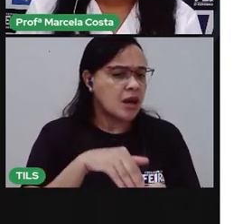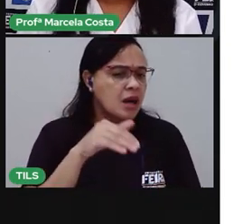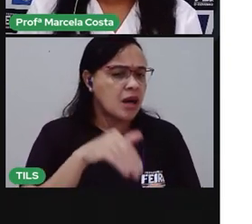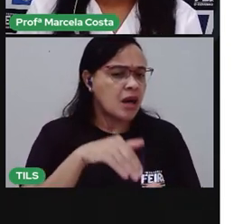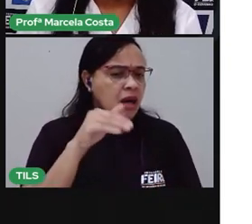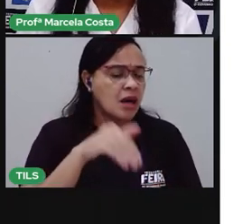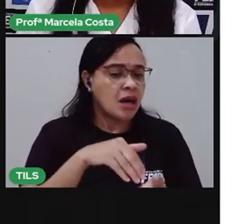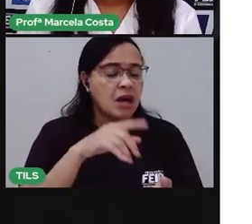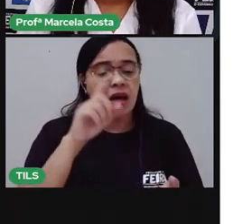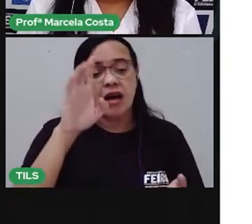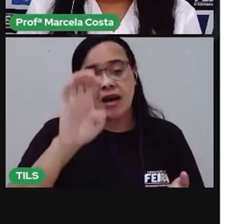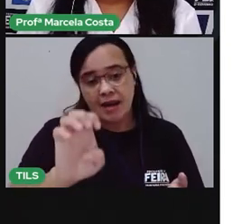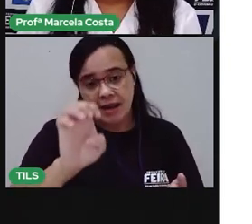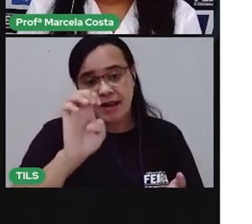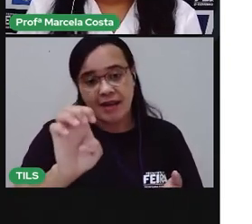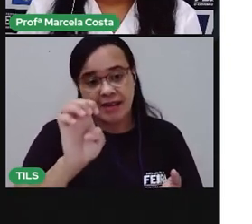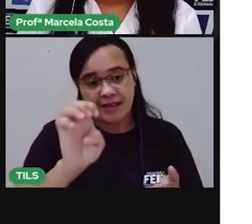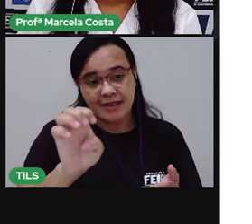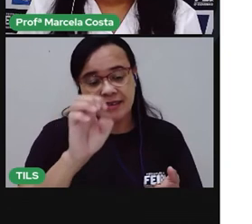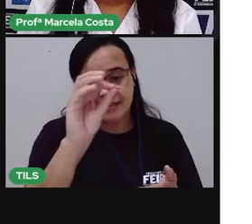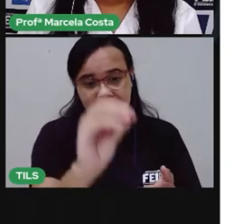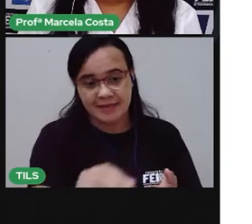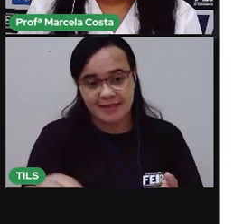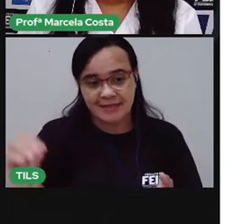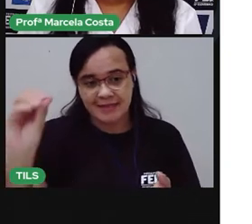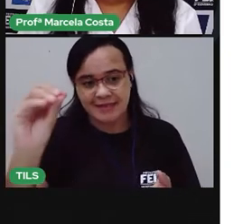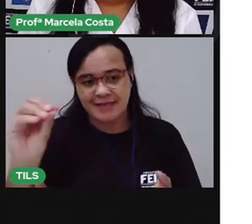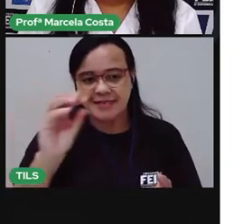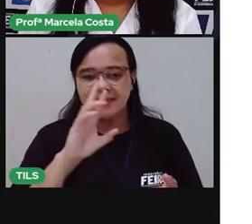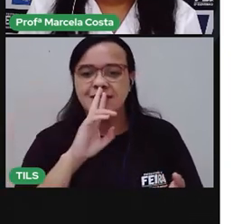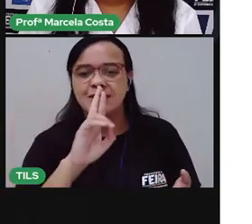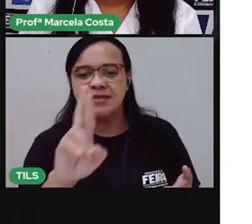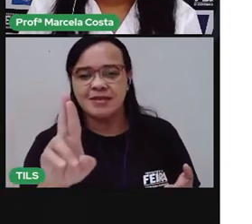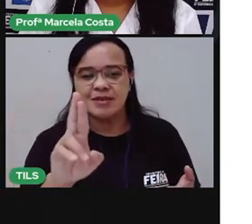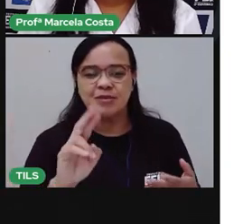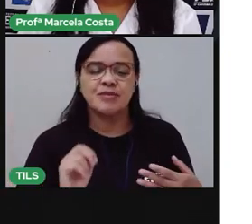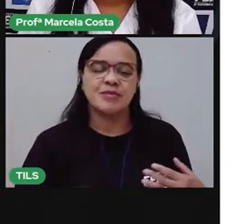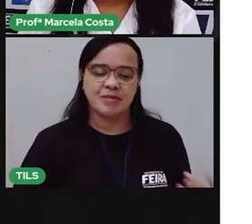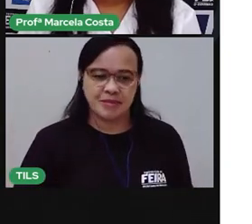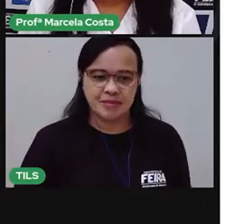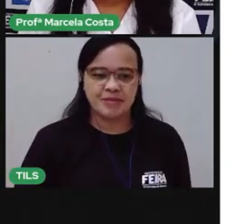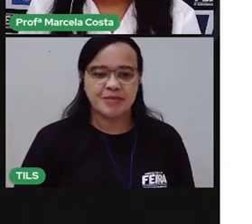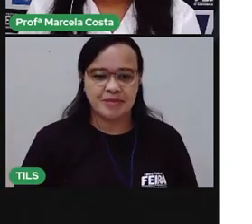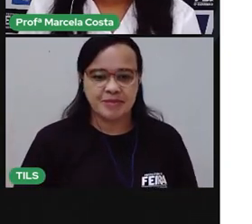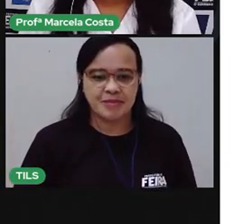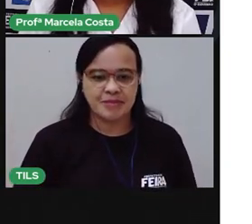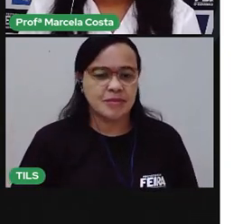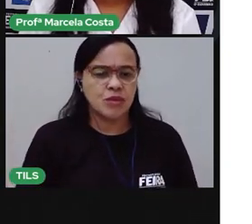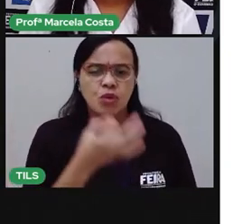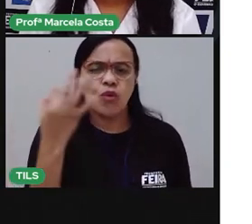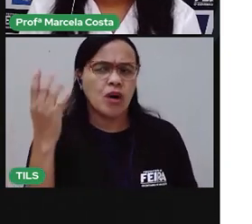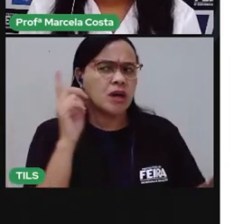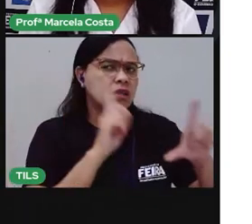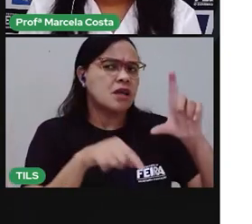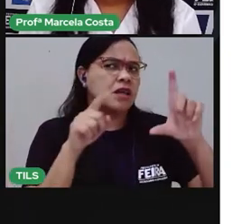Letra E Traz aqui Para esse espaço Quantas letras tem?